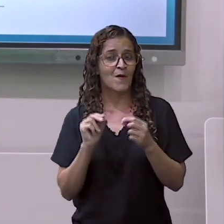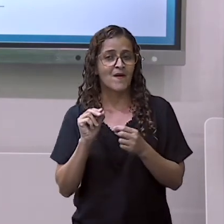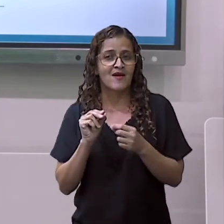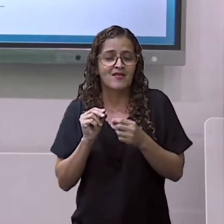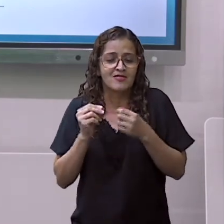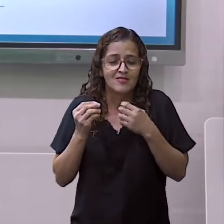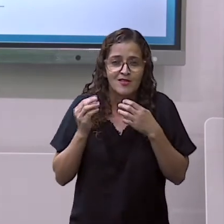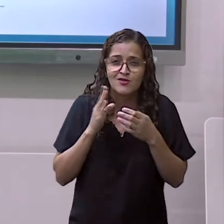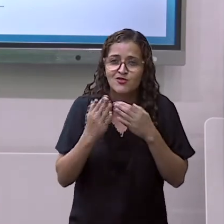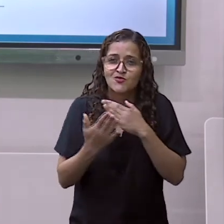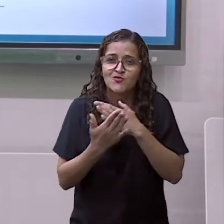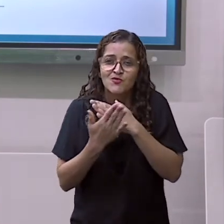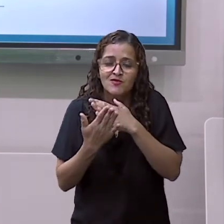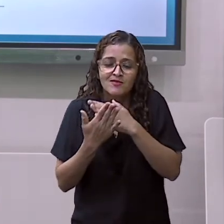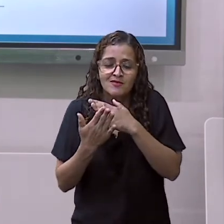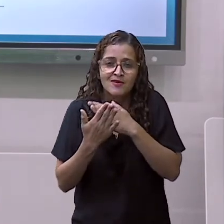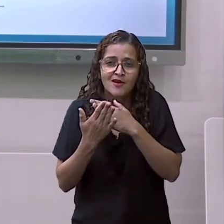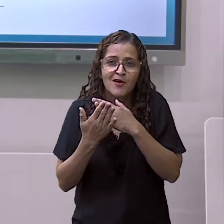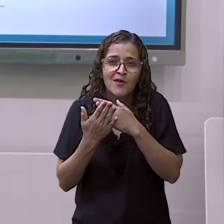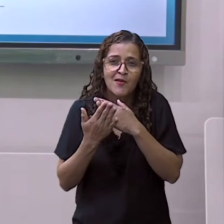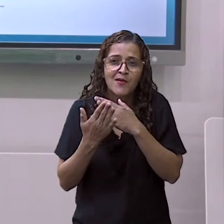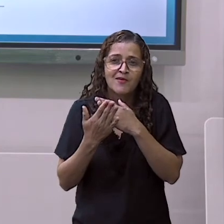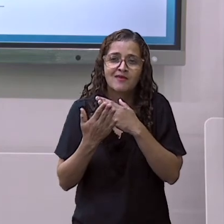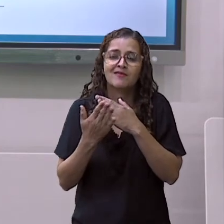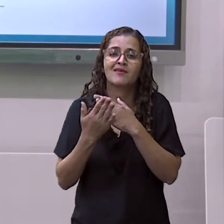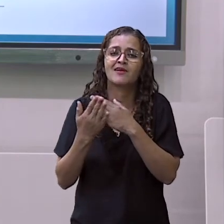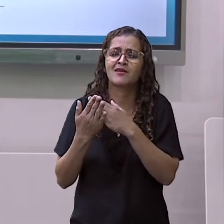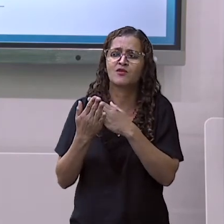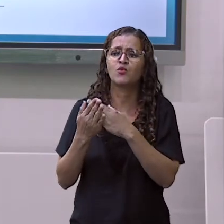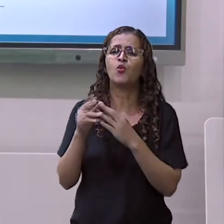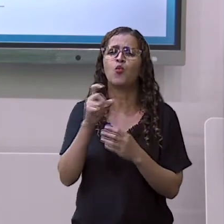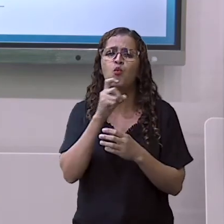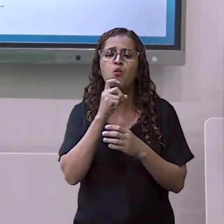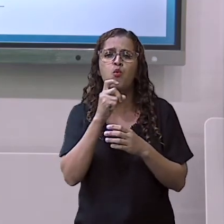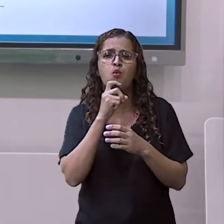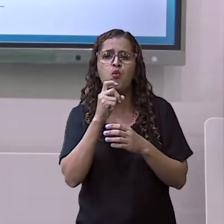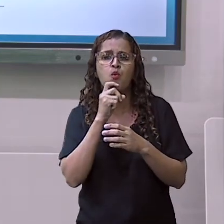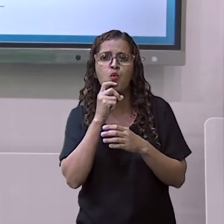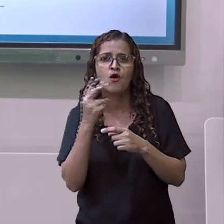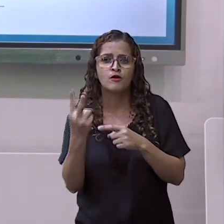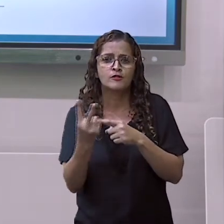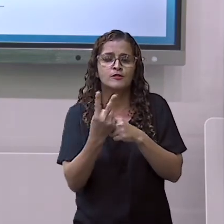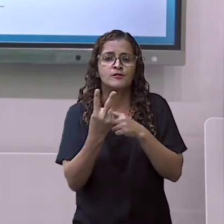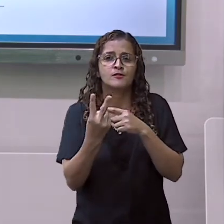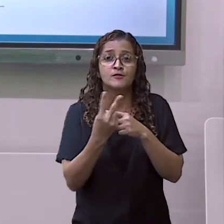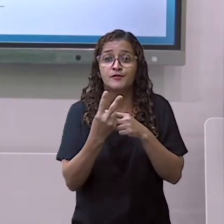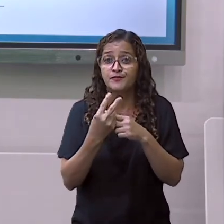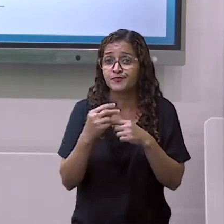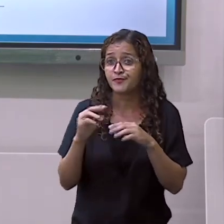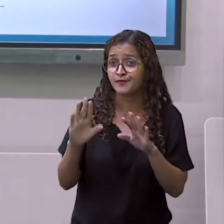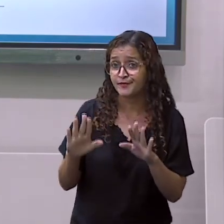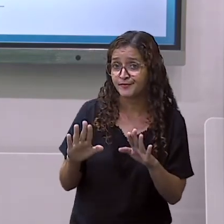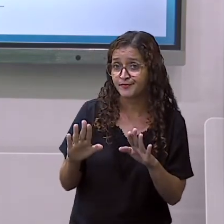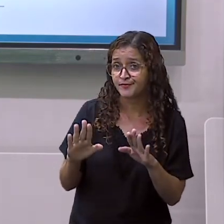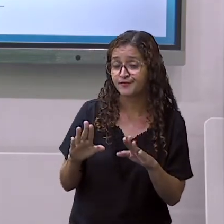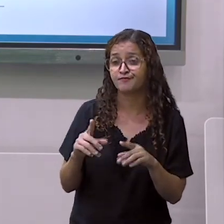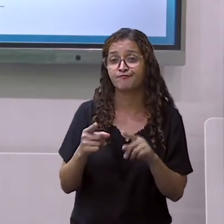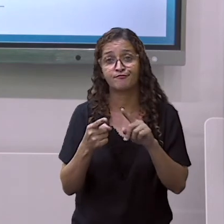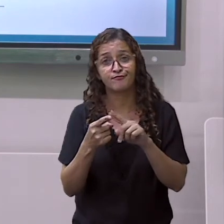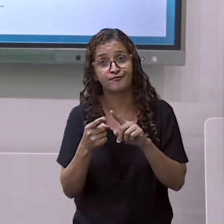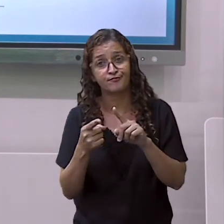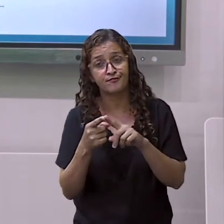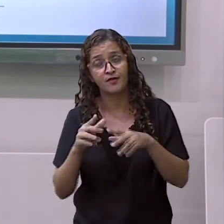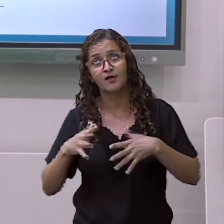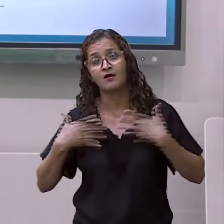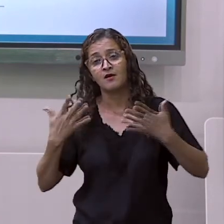E o verão, quando a gente sai à rua, o a gente tem que fazer? Usar o protetor solar, um chapéu, um